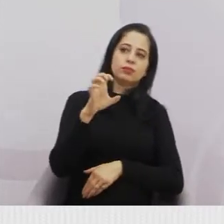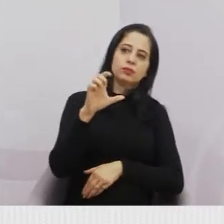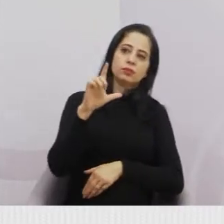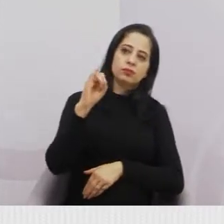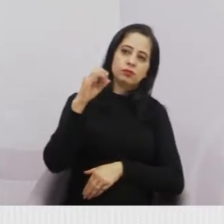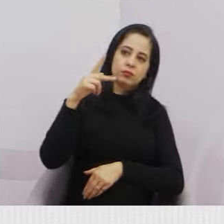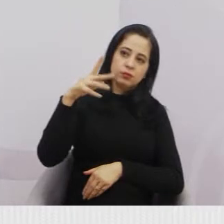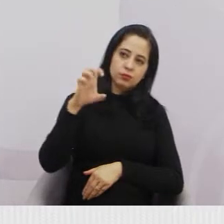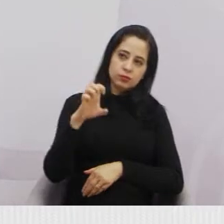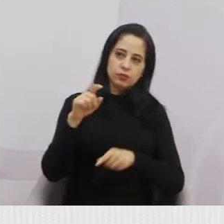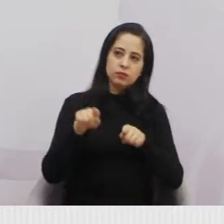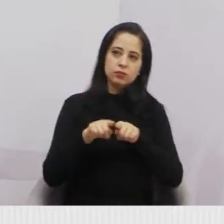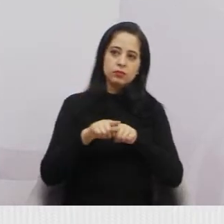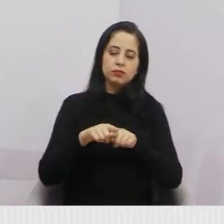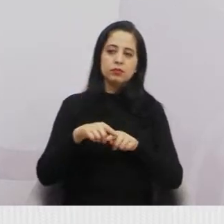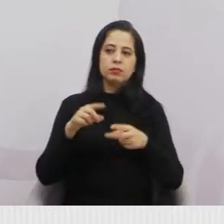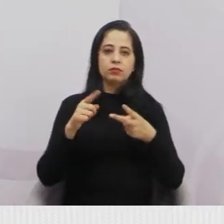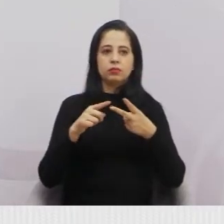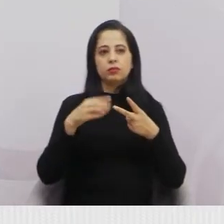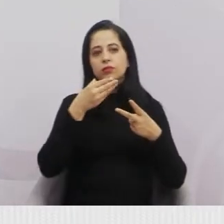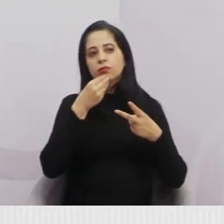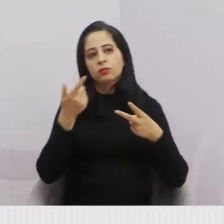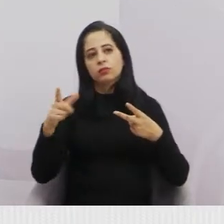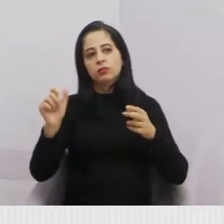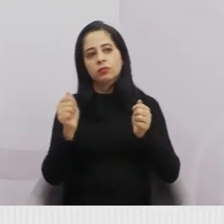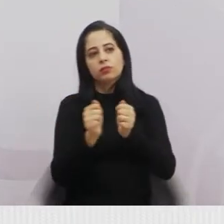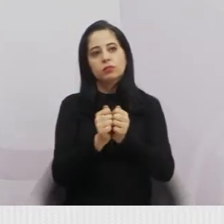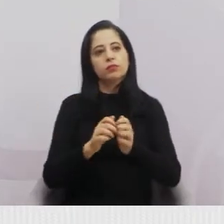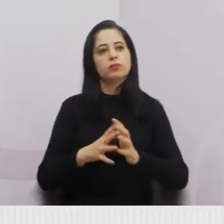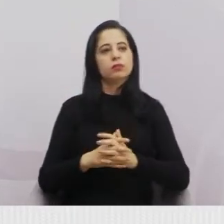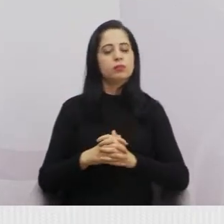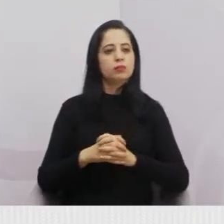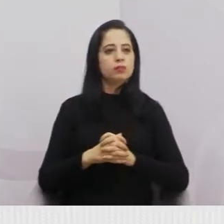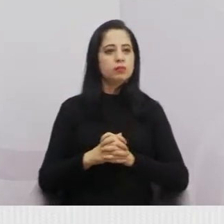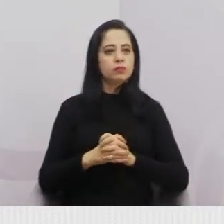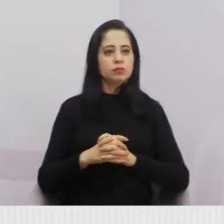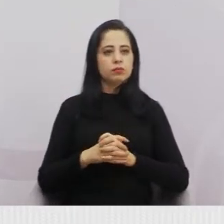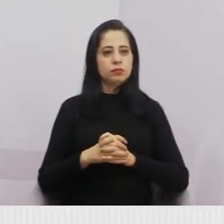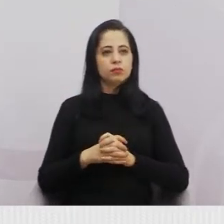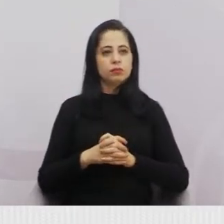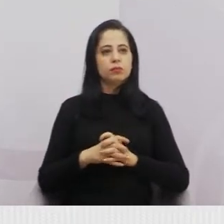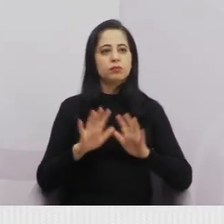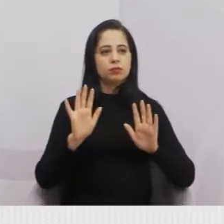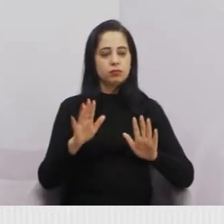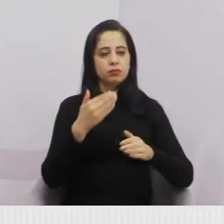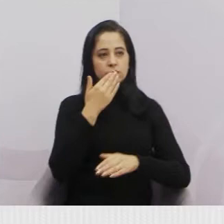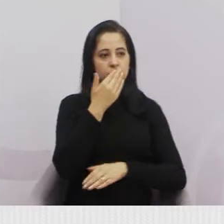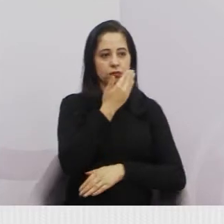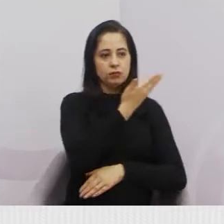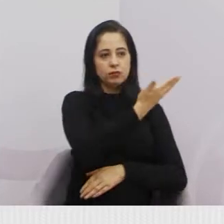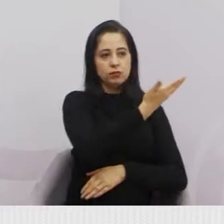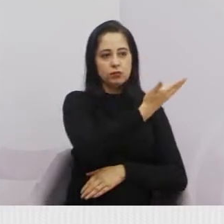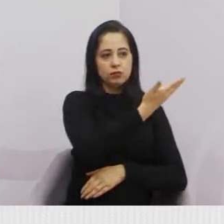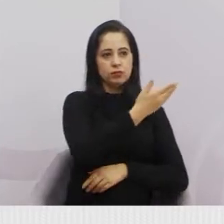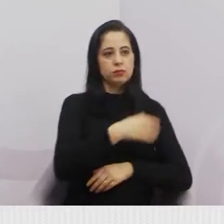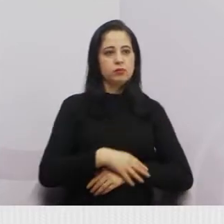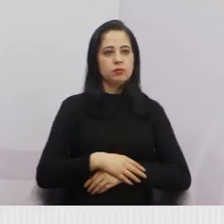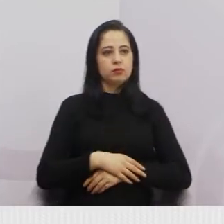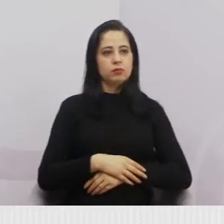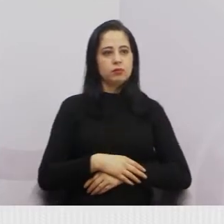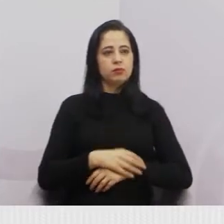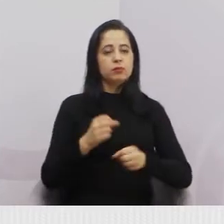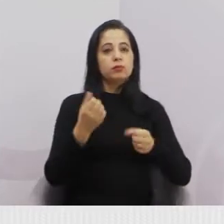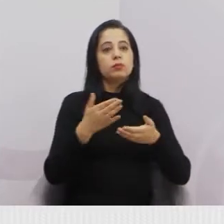acompanhou nesse dia. Próximo slide. Bom, essa obra que está iniciando ali na Luca Nogueira Garcês,